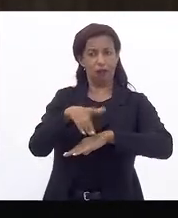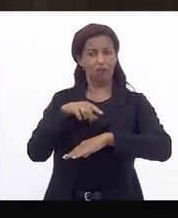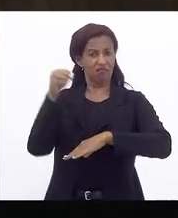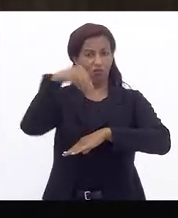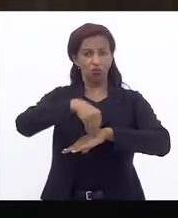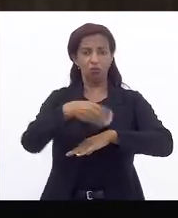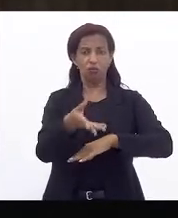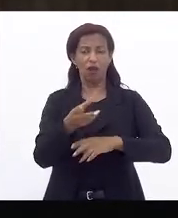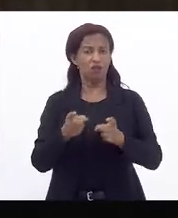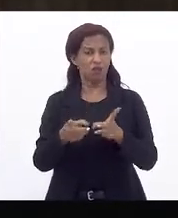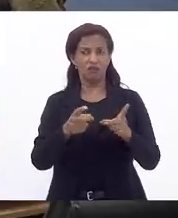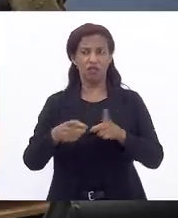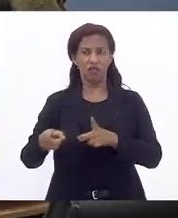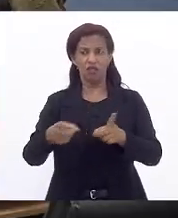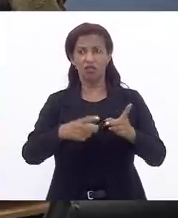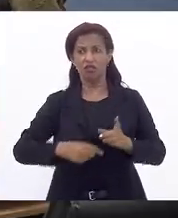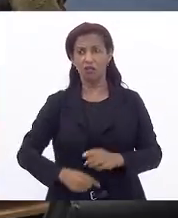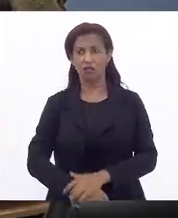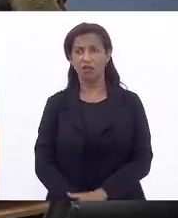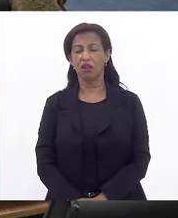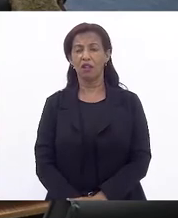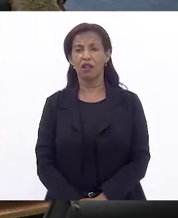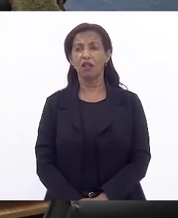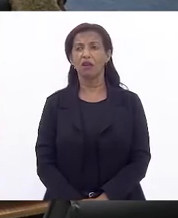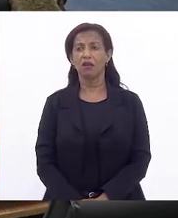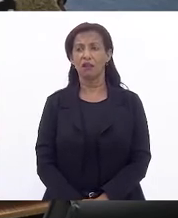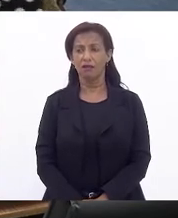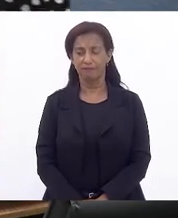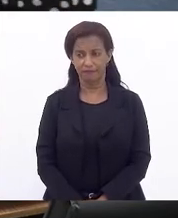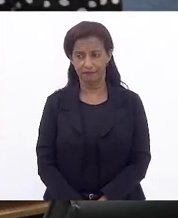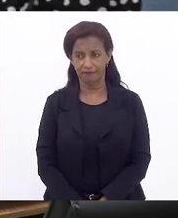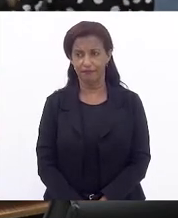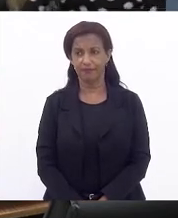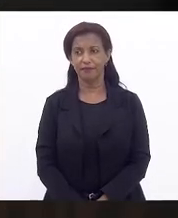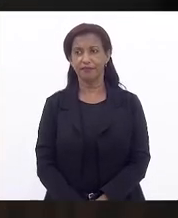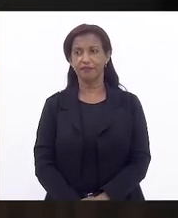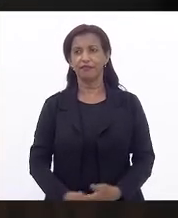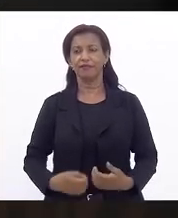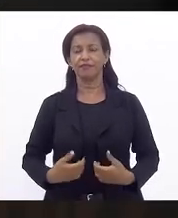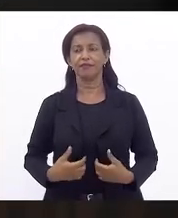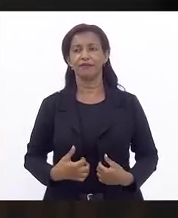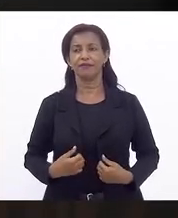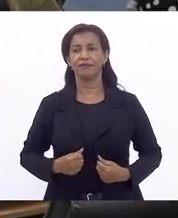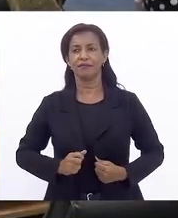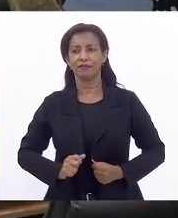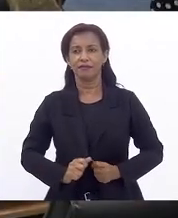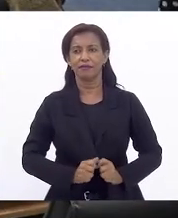Está tudo lá vendendo. Está tudo lá vendendo o mesmo produto. Para discutir,